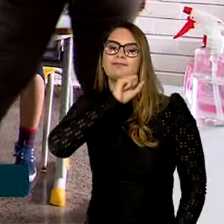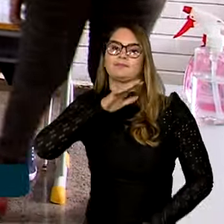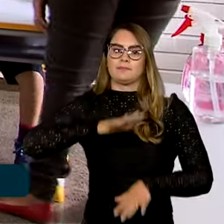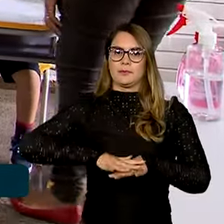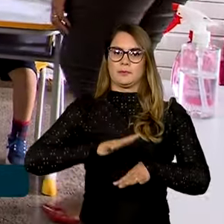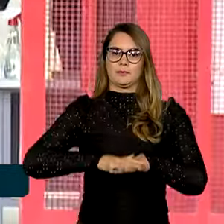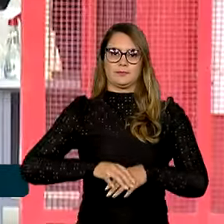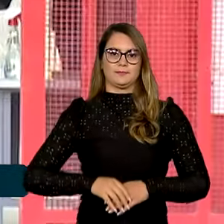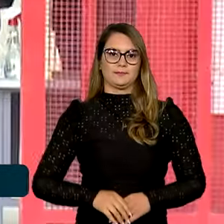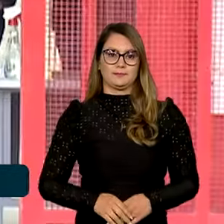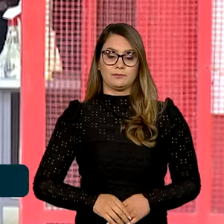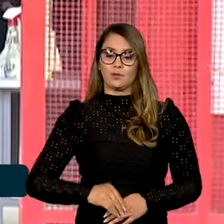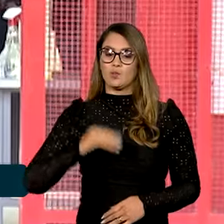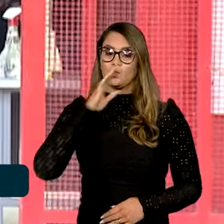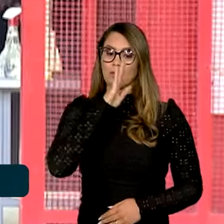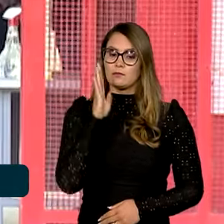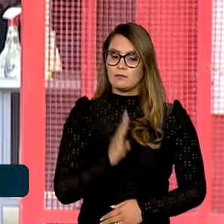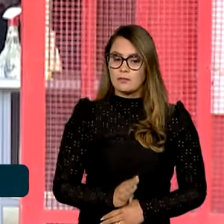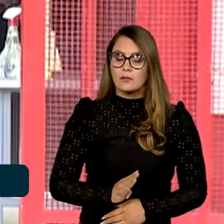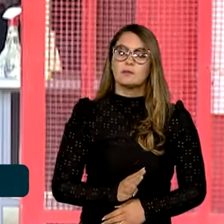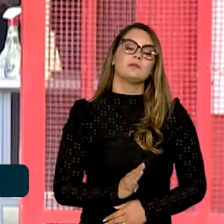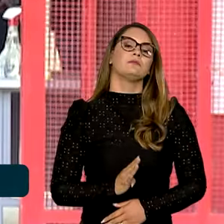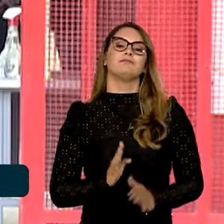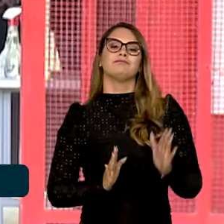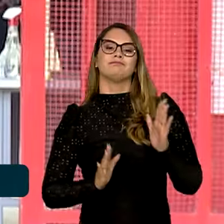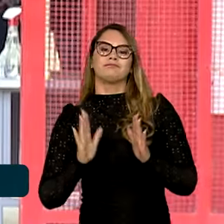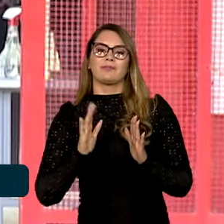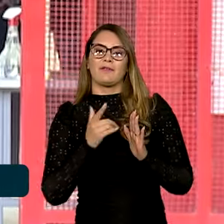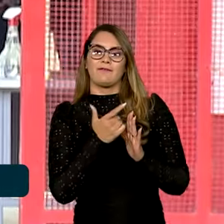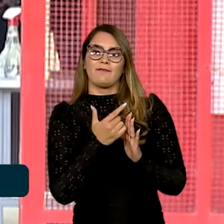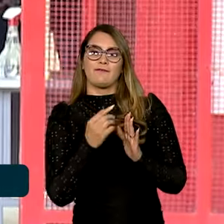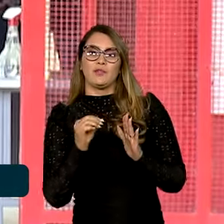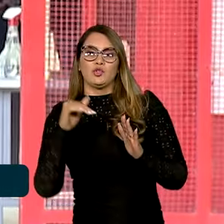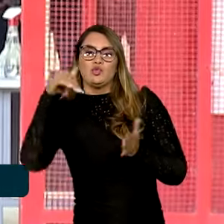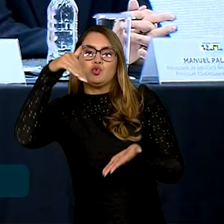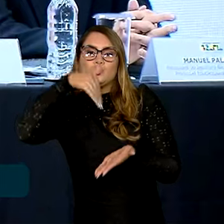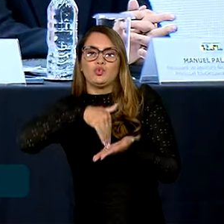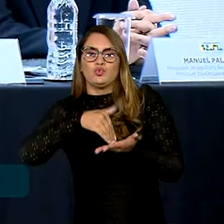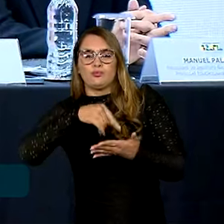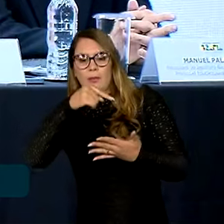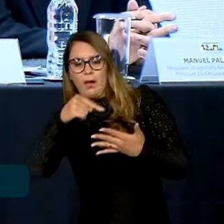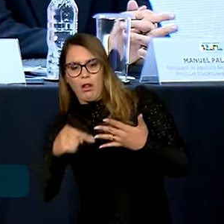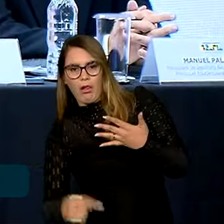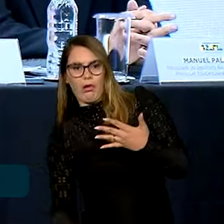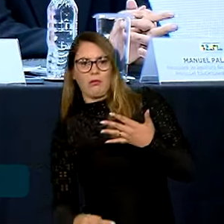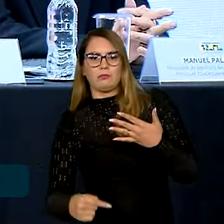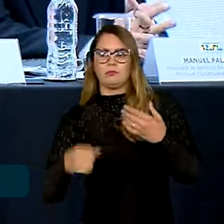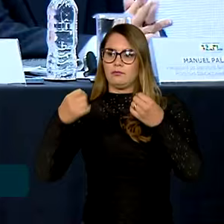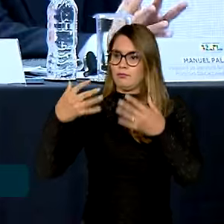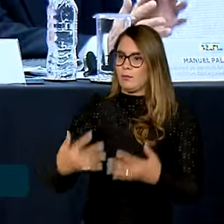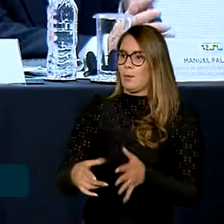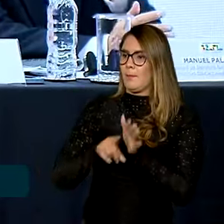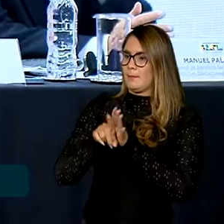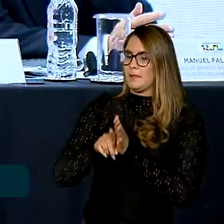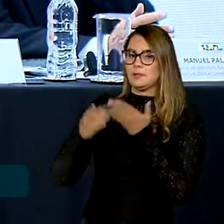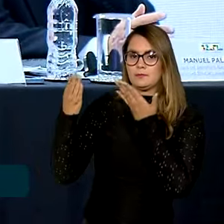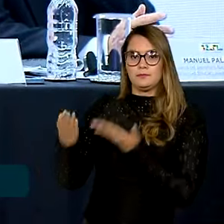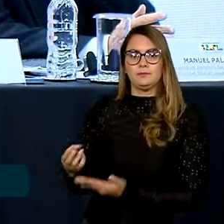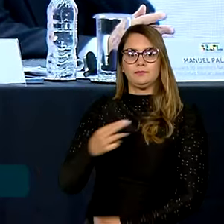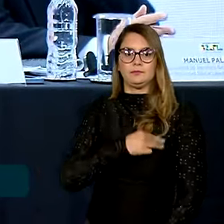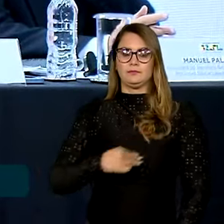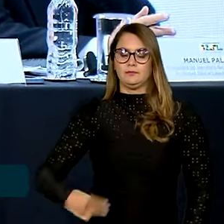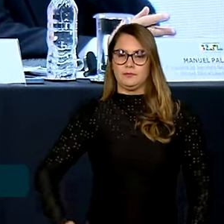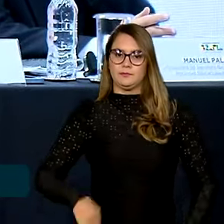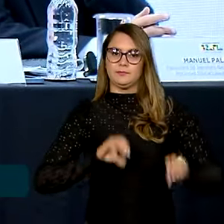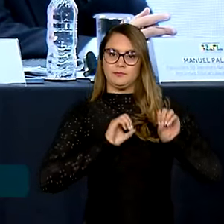matemática e o Brasil ficou entre os 20 últimos colocados. Ao comentar a pesquisa, o ministro da